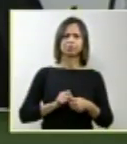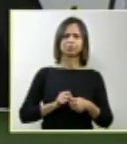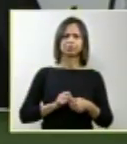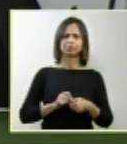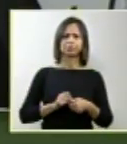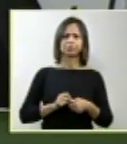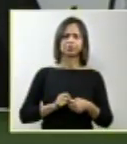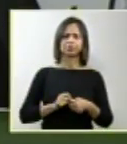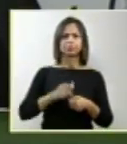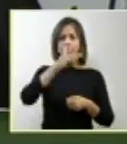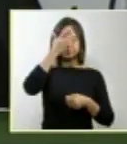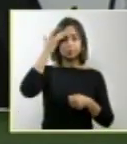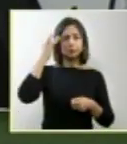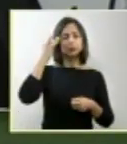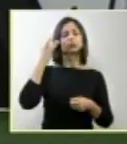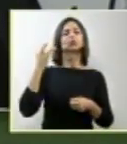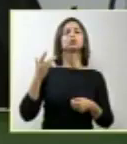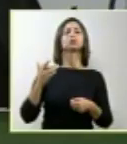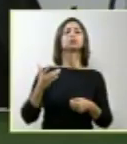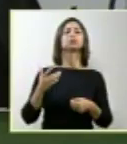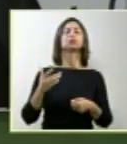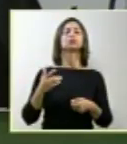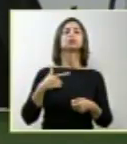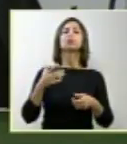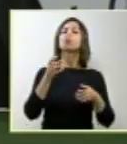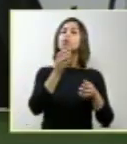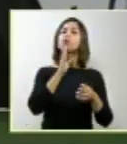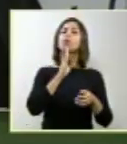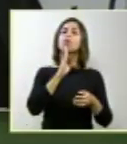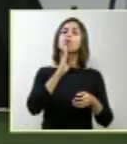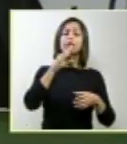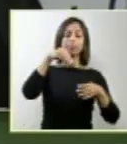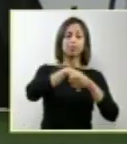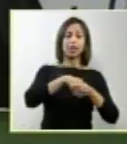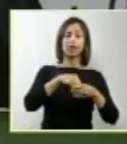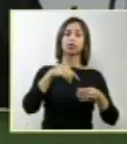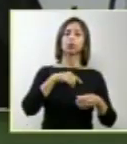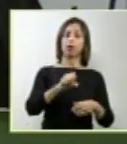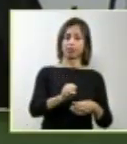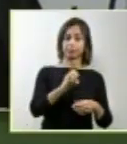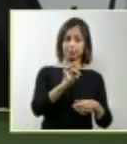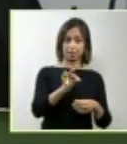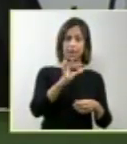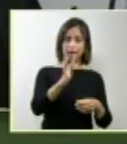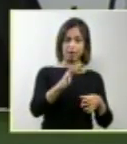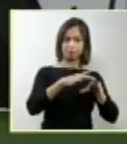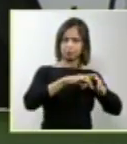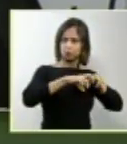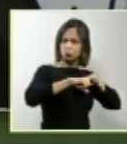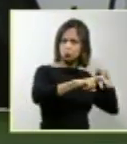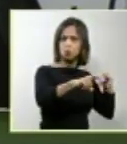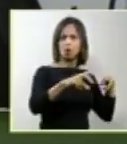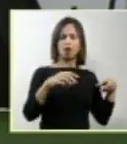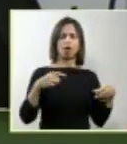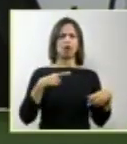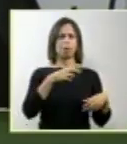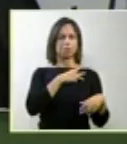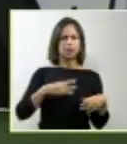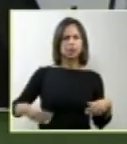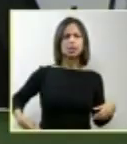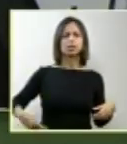conhecimento dos integrantes do Supremo sobre a matéria do Dr.